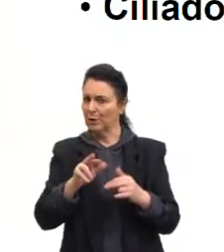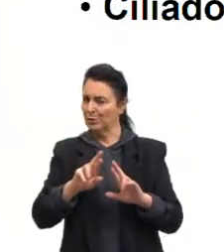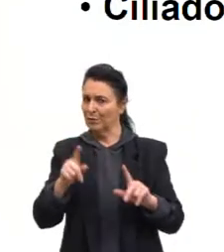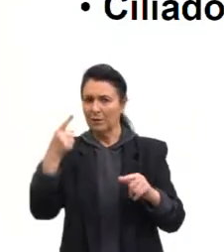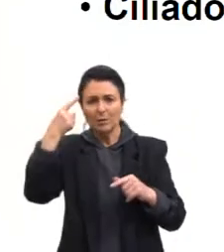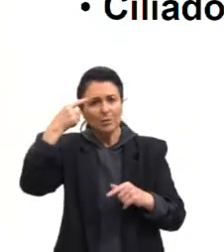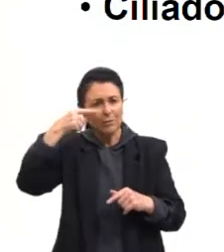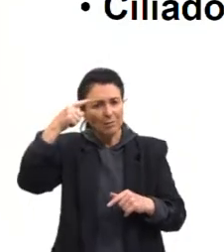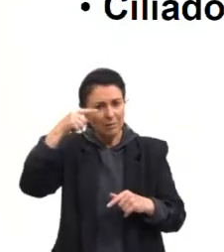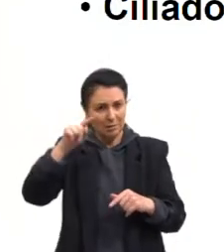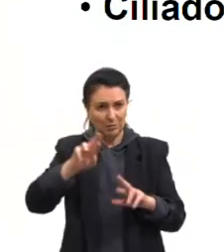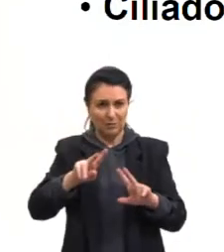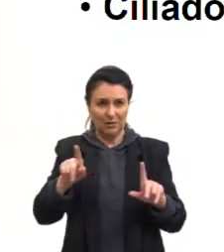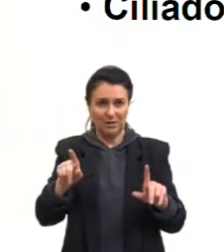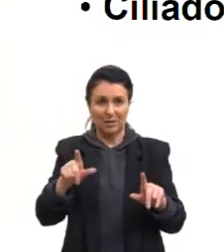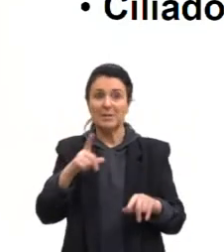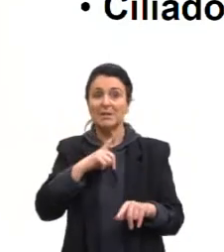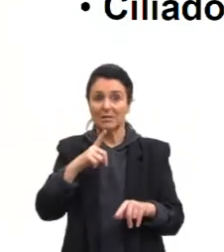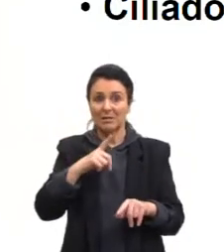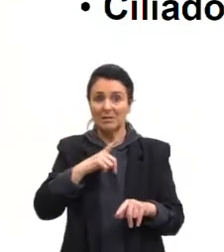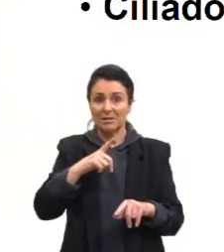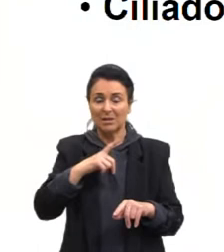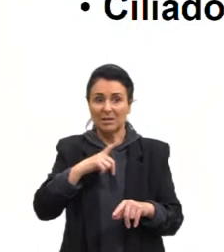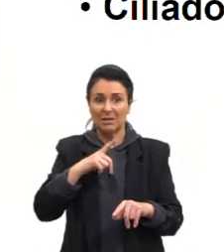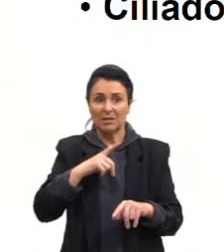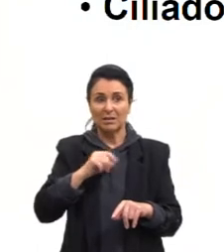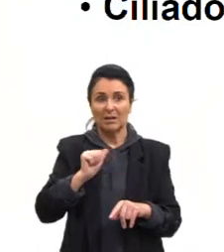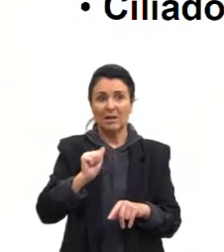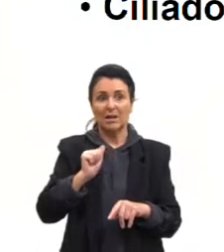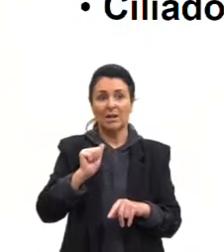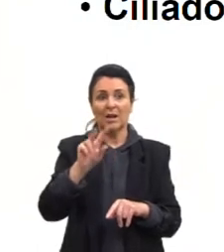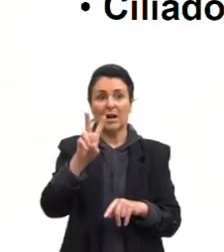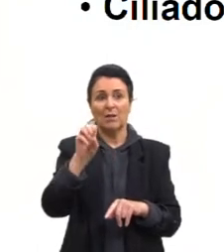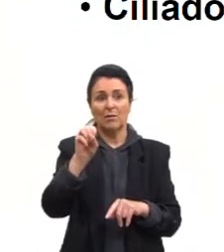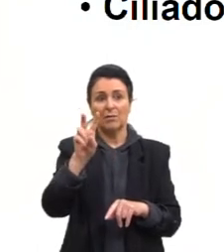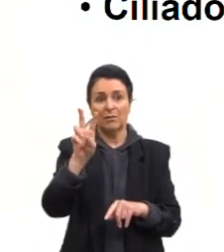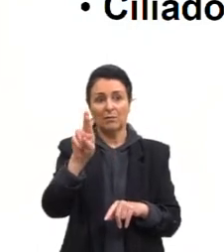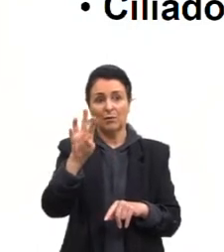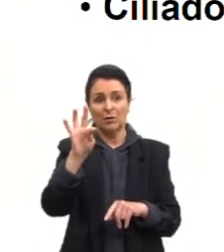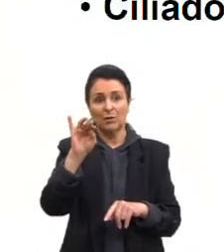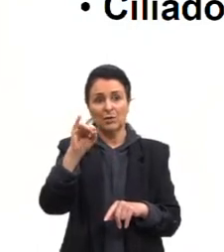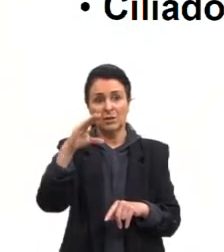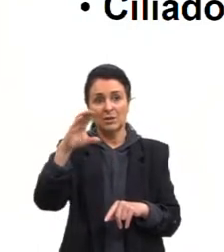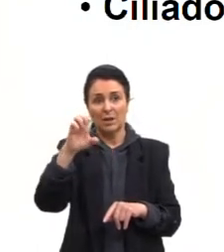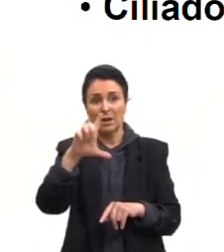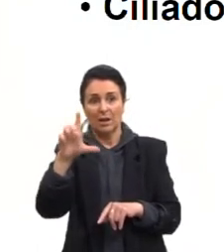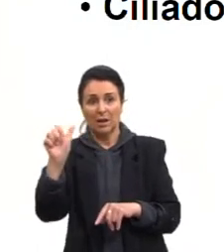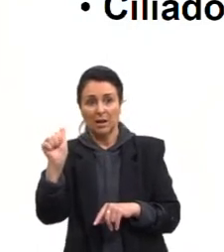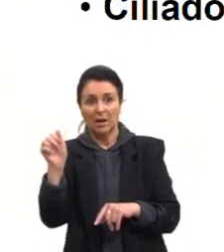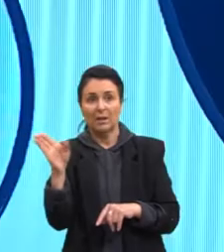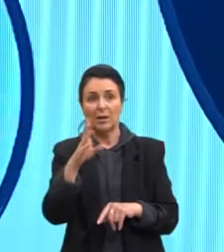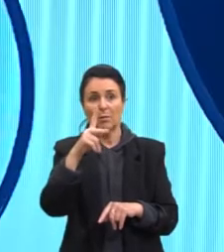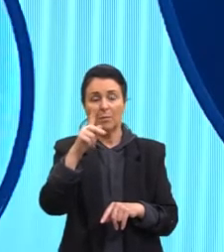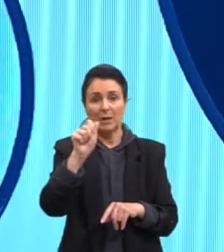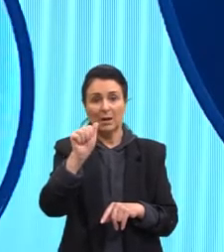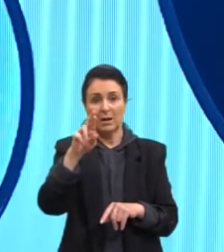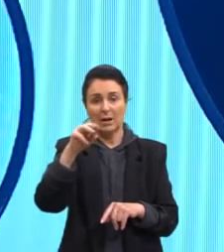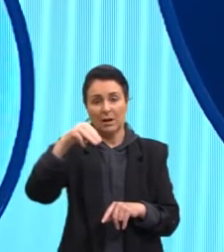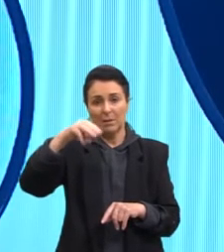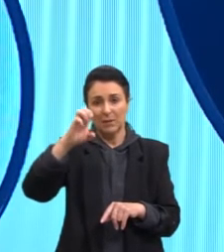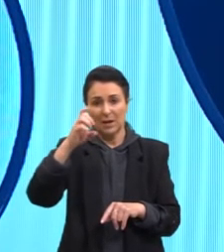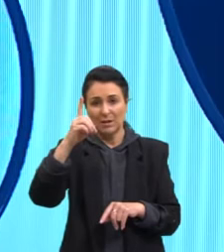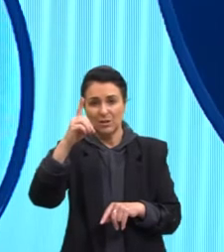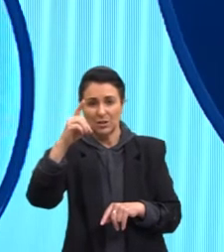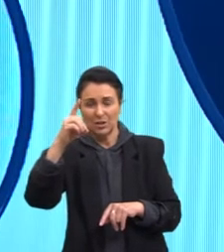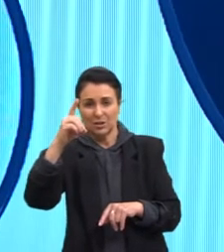parecido, mas não é. Então, nós temos a vorticela e o paramécio, como por exemplo. E nesse terceiro aqui, nessa terceira